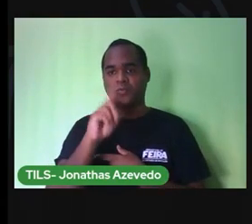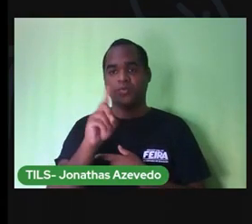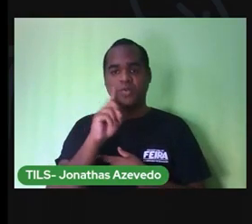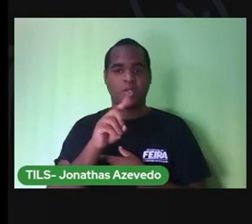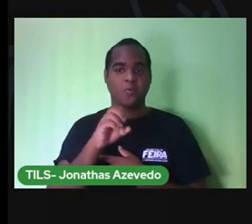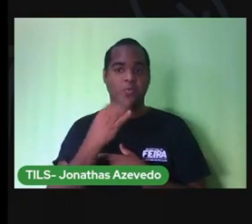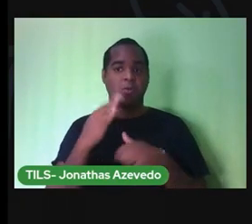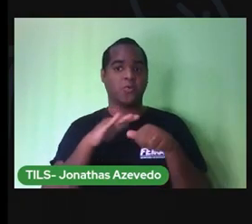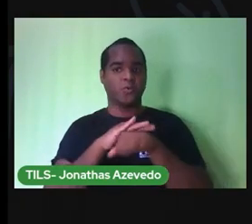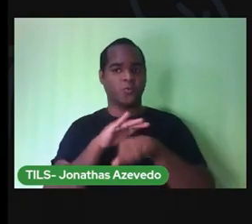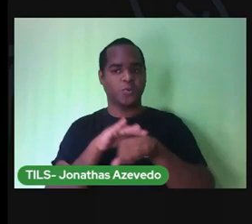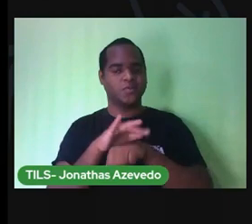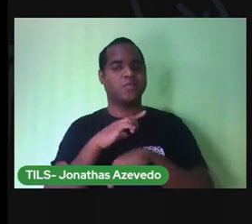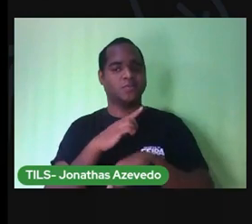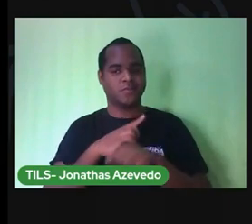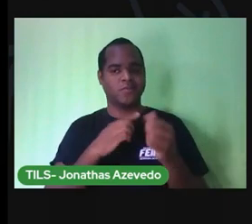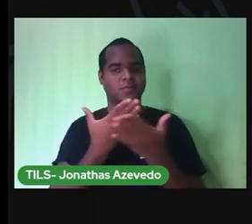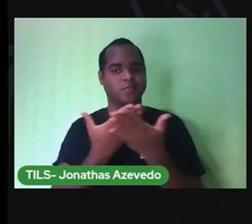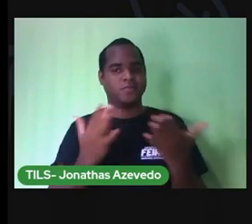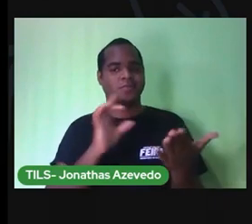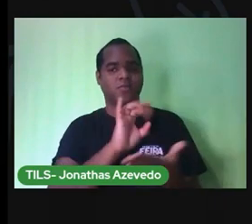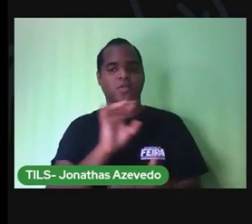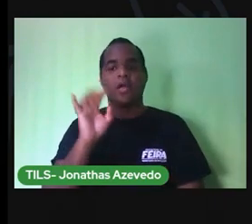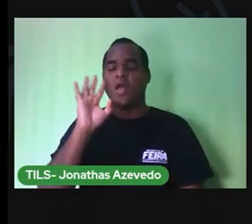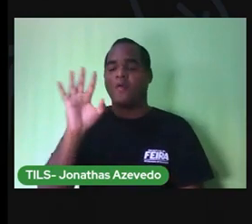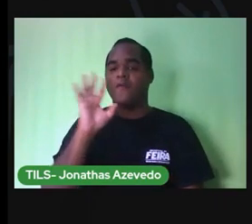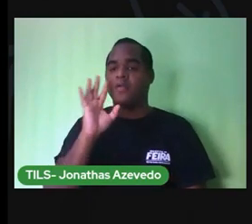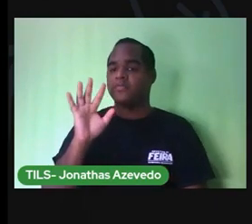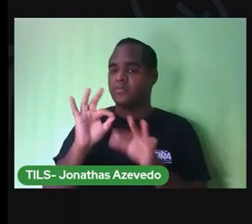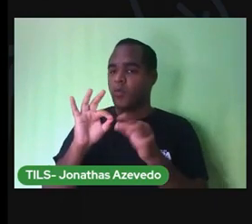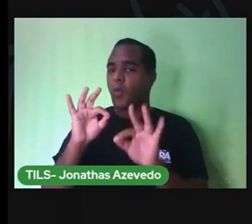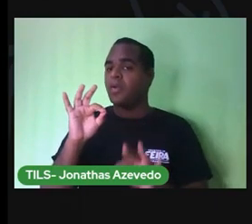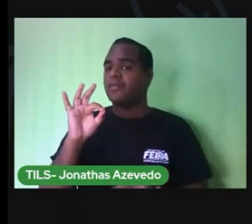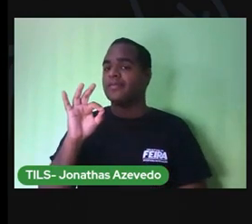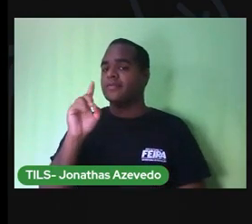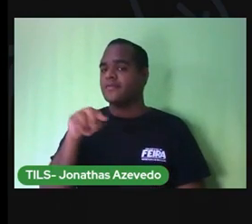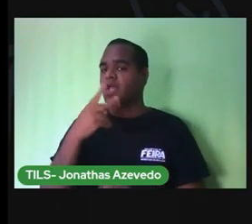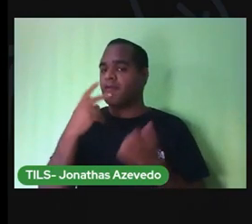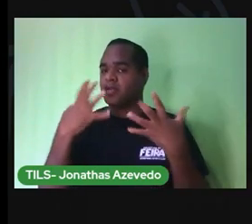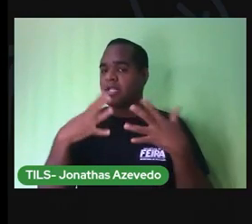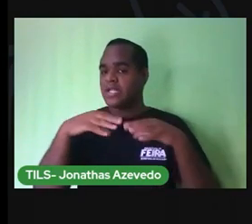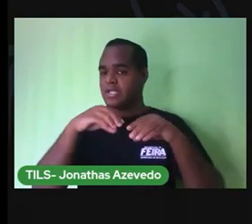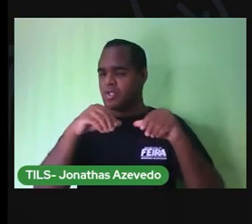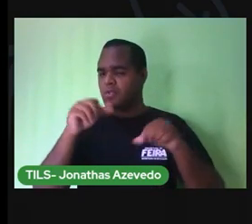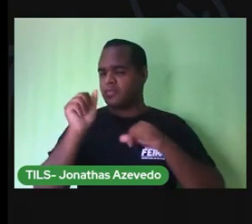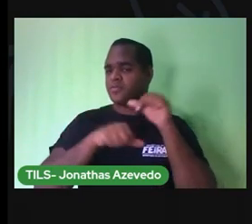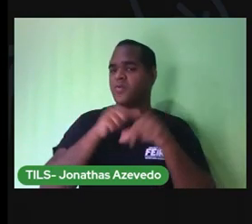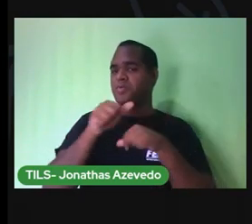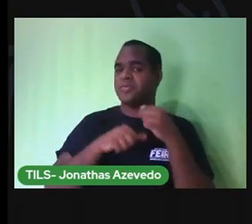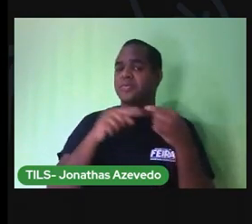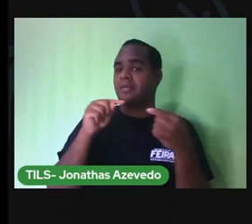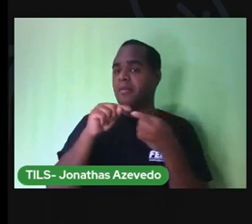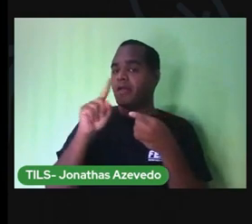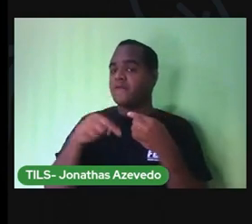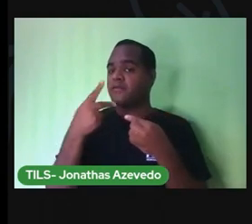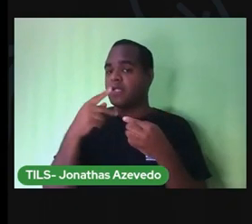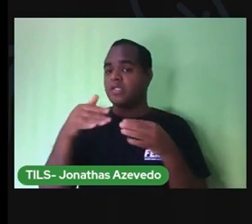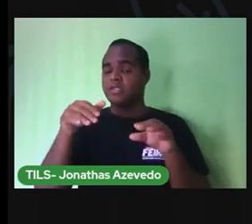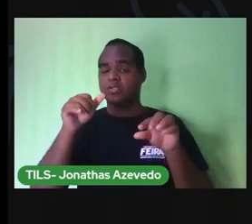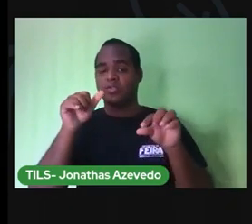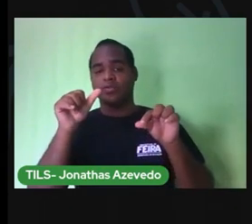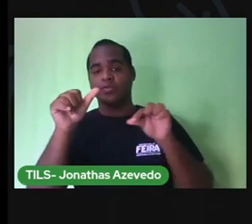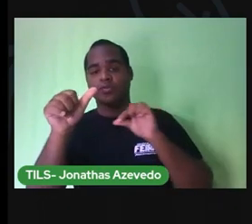as noites. E o movimento mais longo que a Terra faz, que é girar em